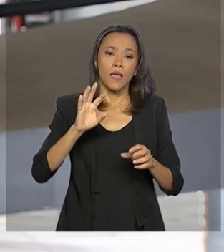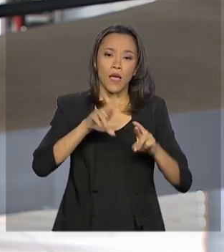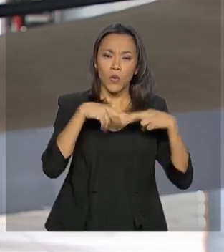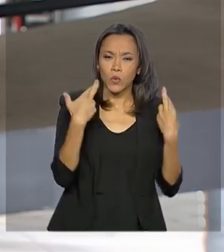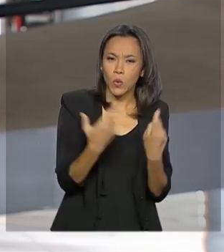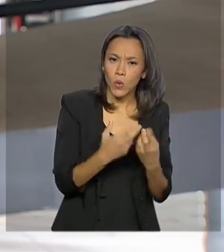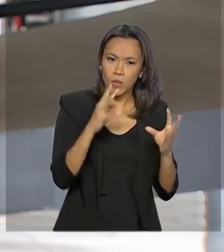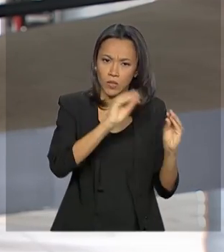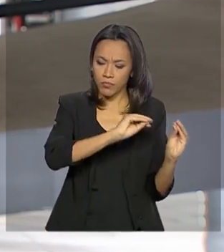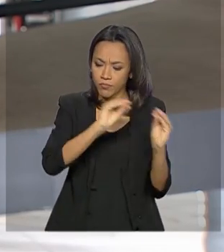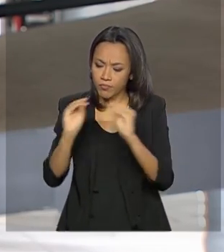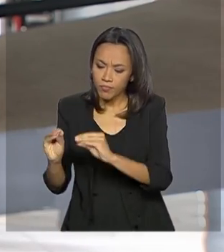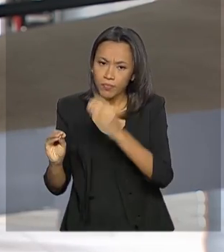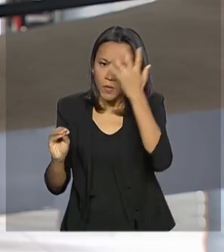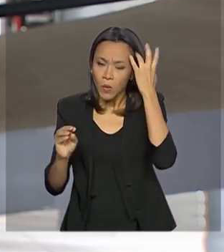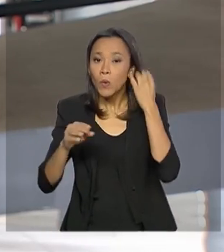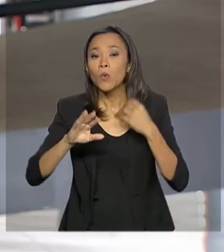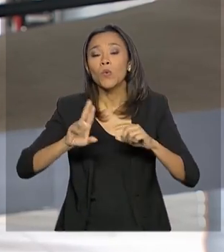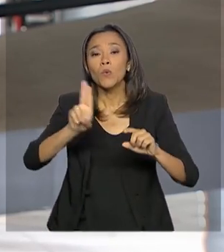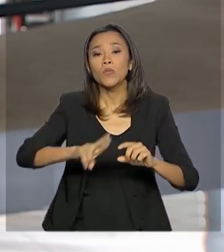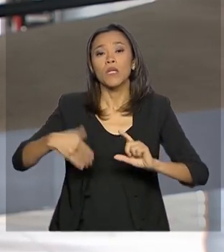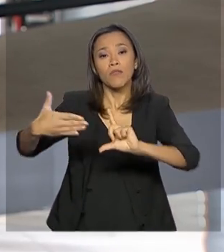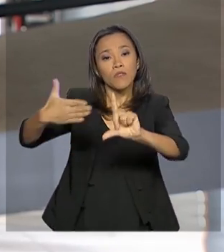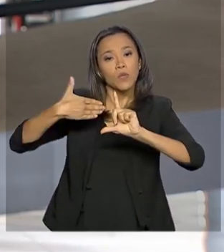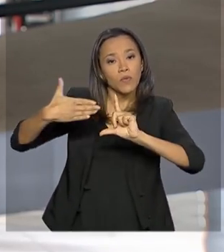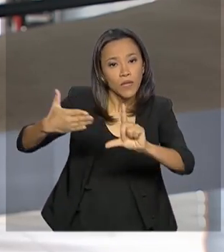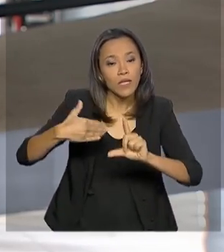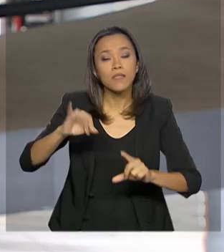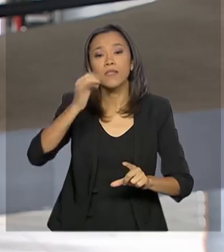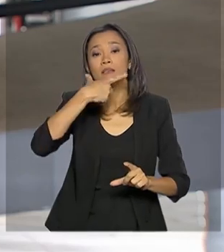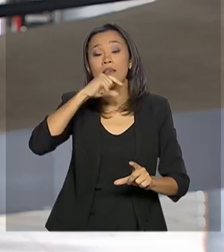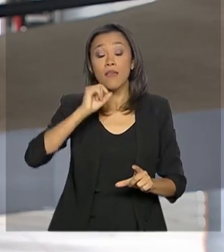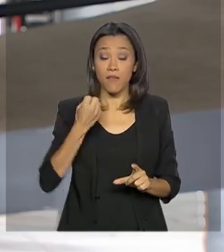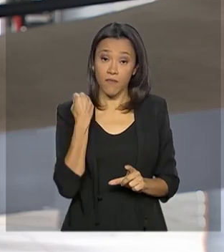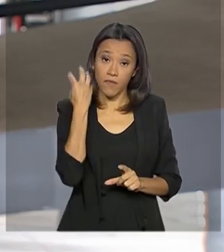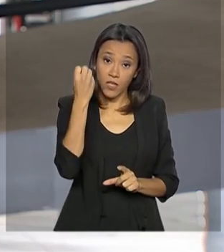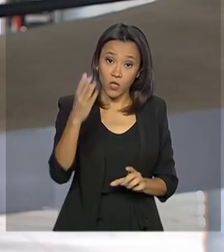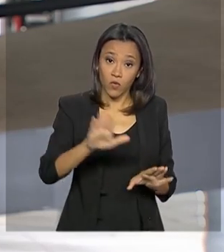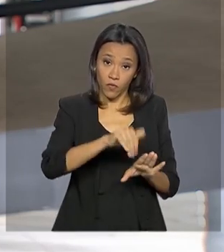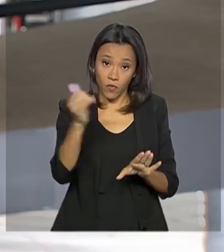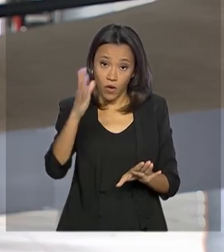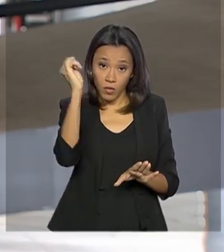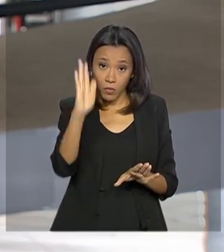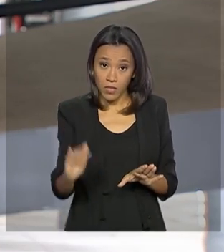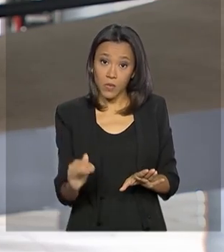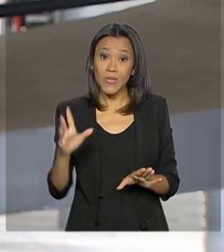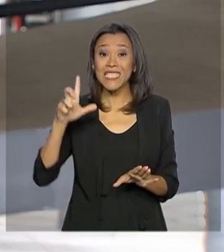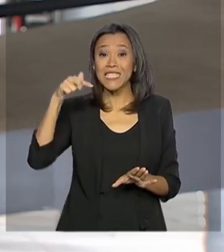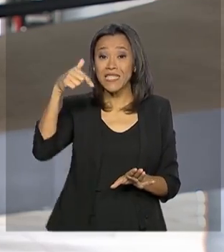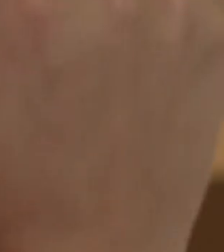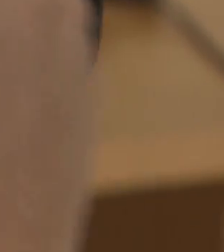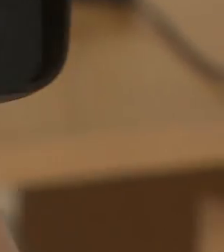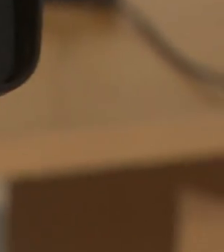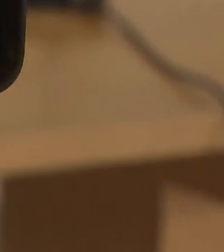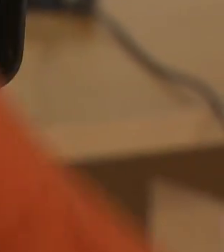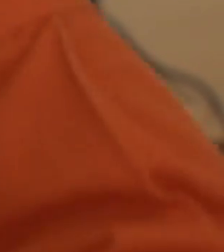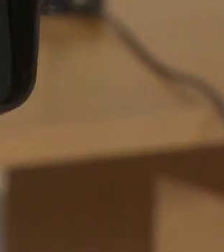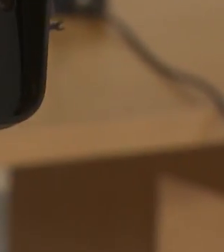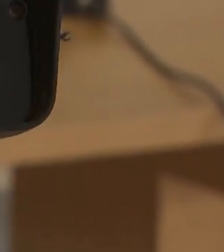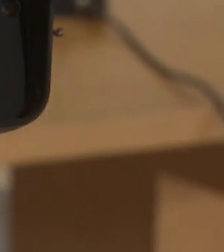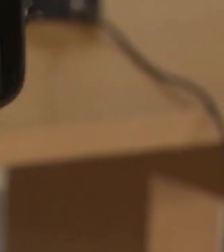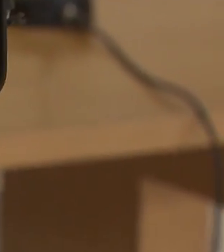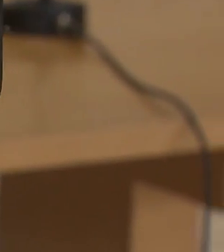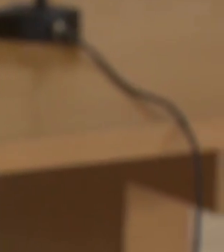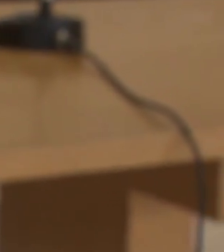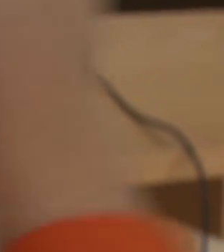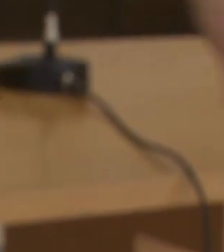ser feitos por videoconferência e quem viajou para o exterior deve ficar sete dias em isolamento. E também vem